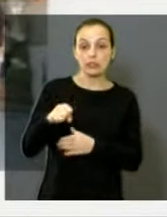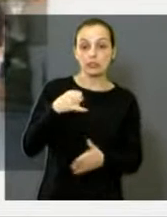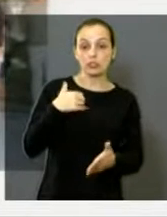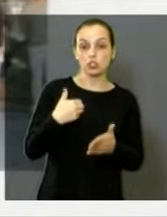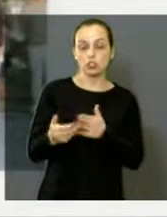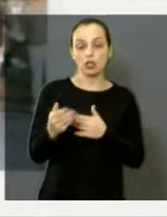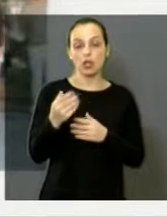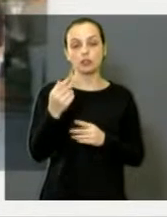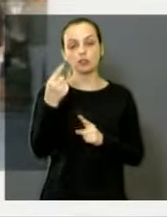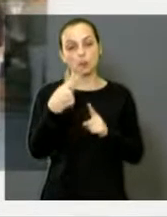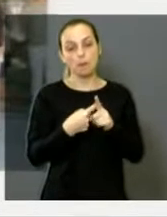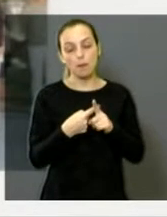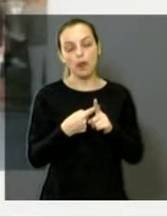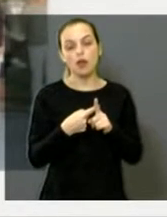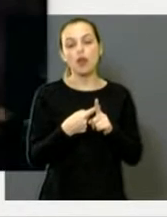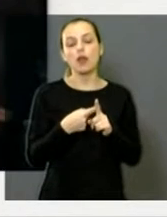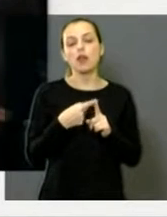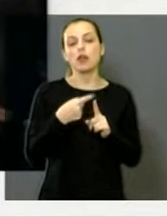um mês, dois meses,